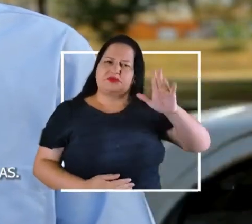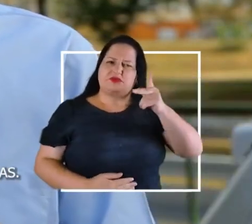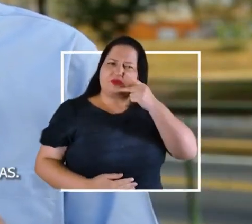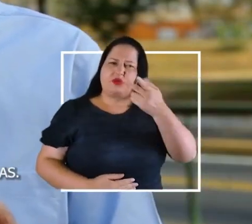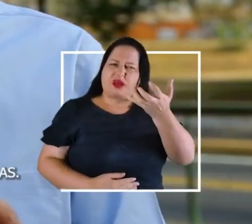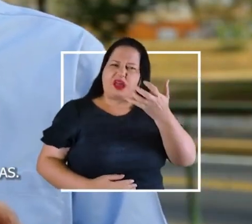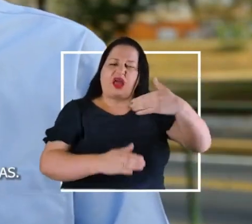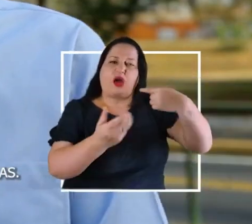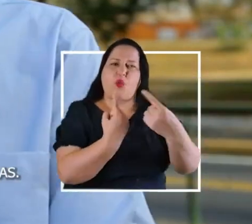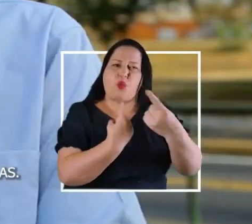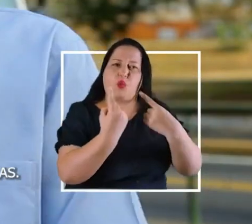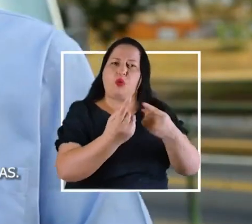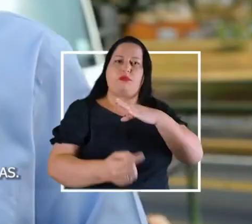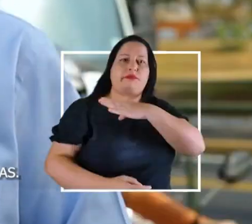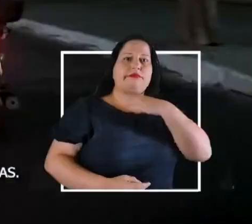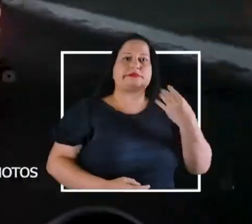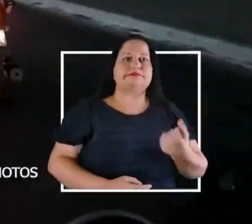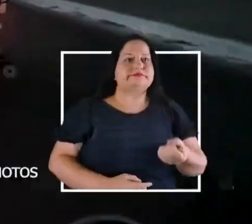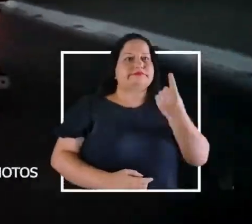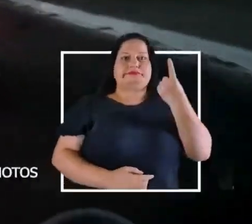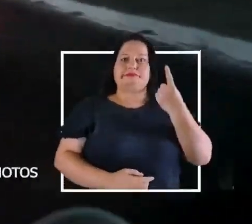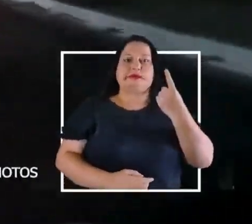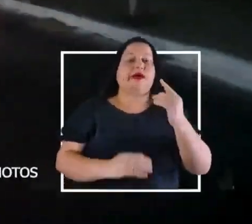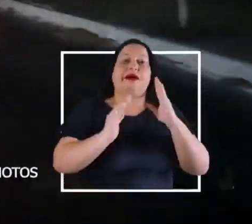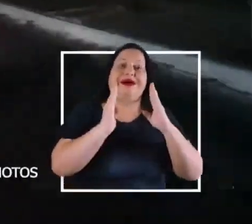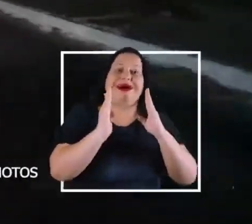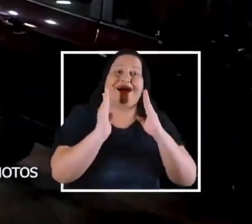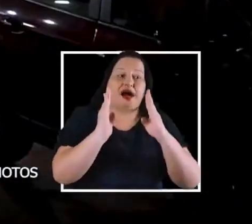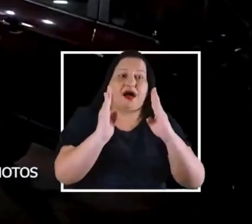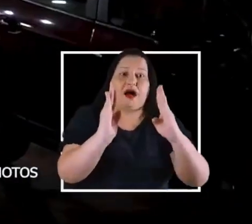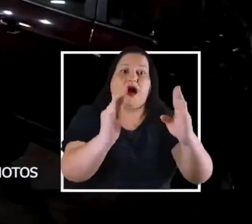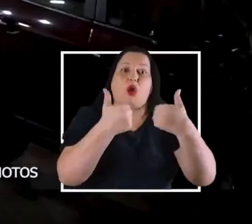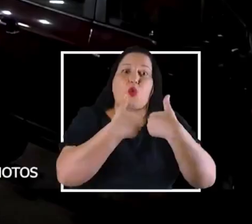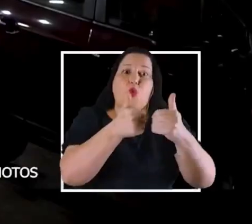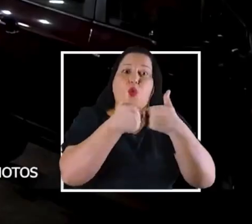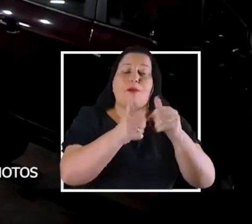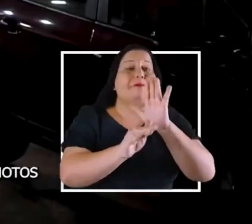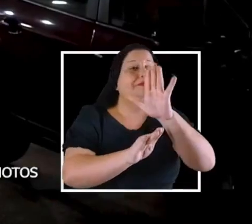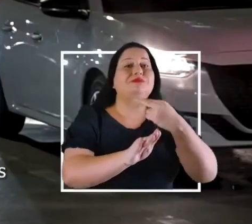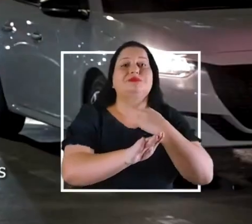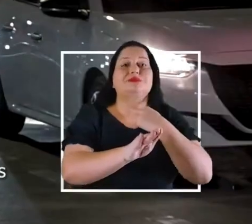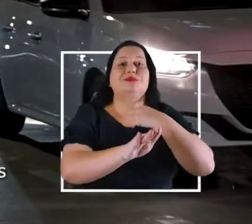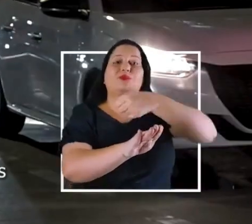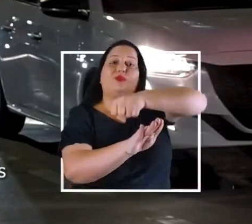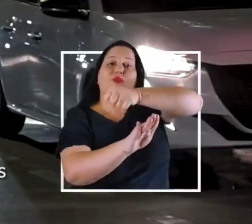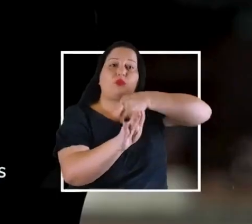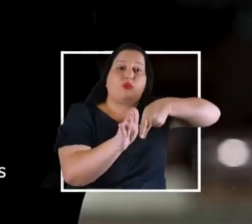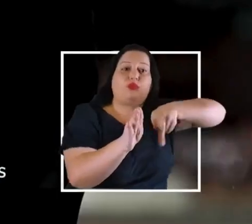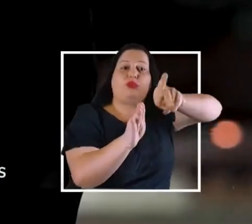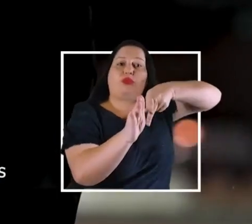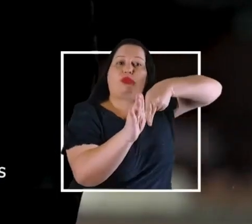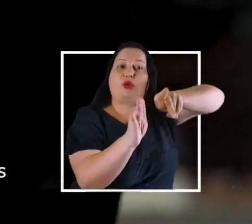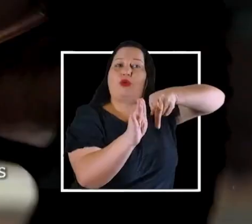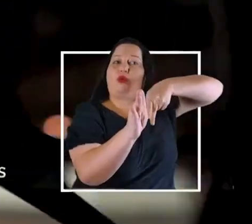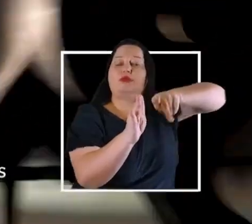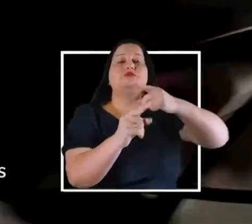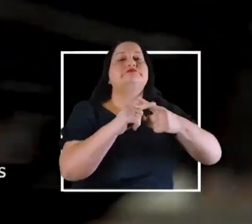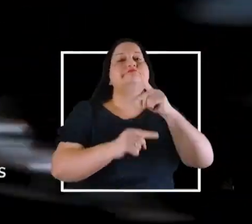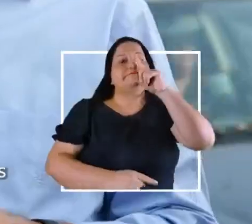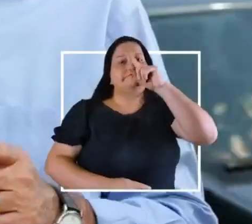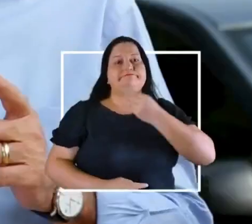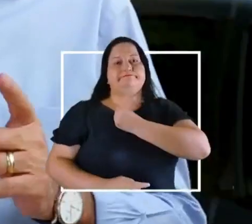faixa da morte é uma delas. Ocupar a faixa de ônibus para transitar motos é o atentado à vida dos